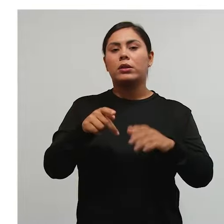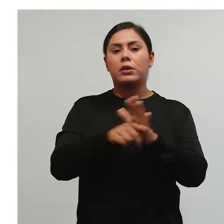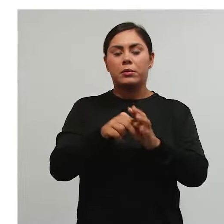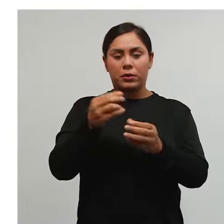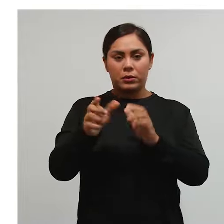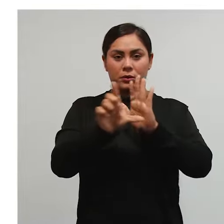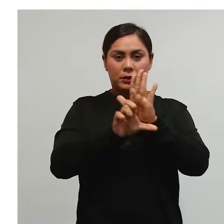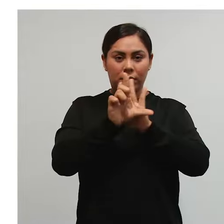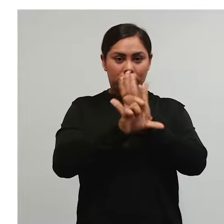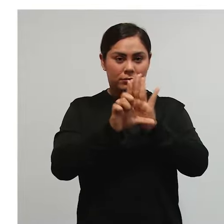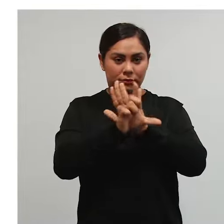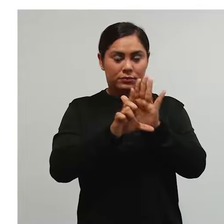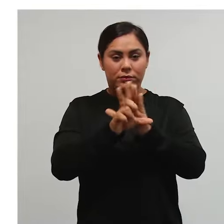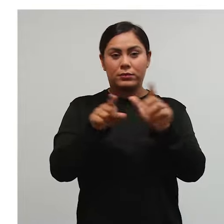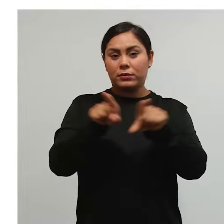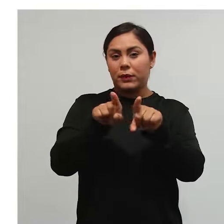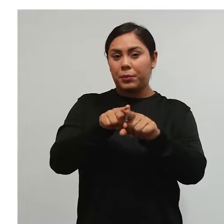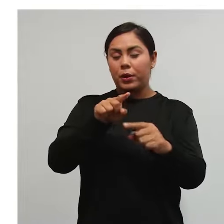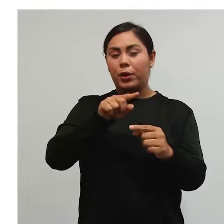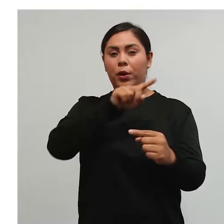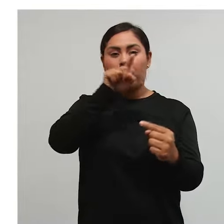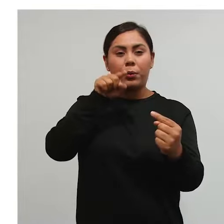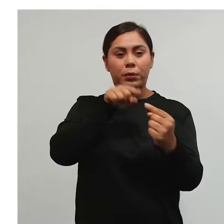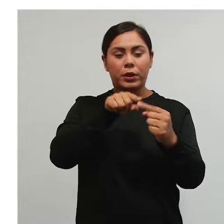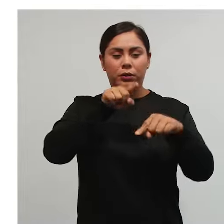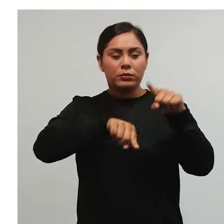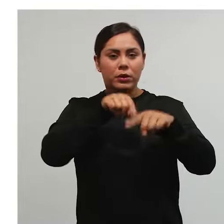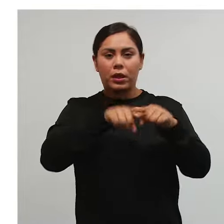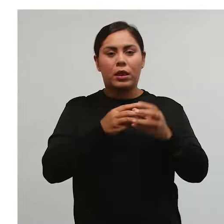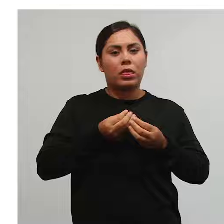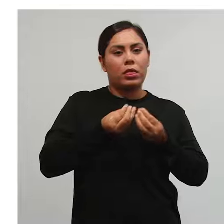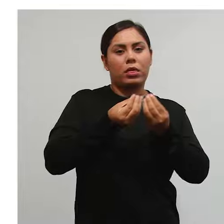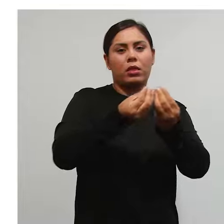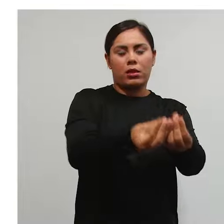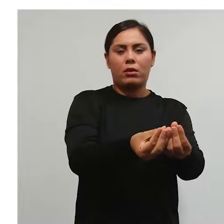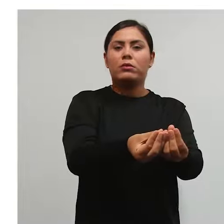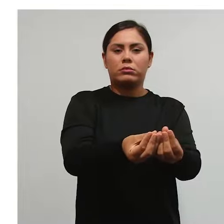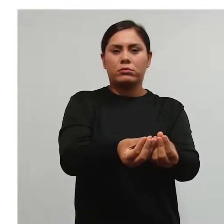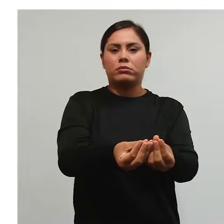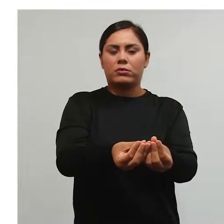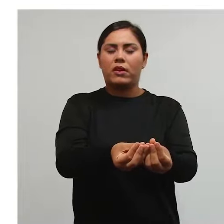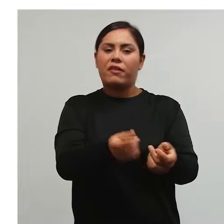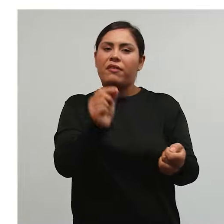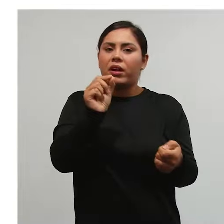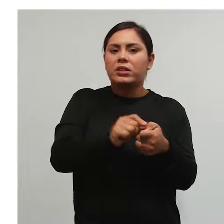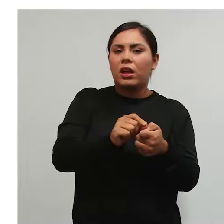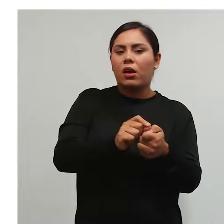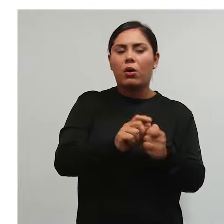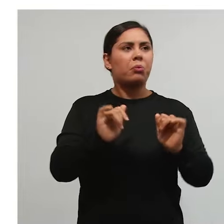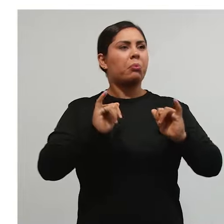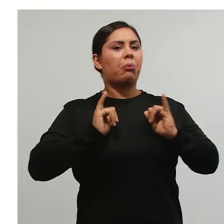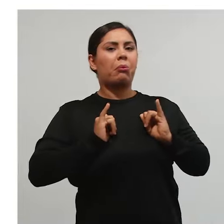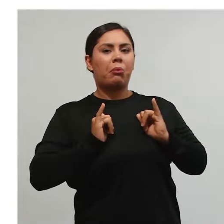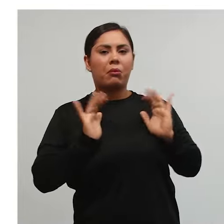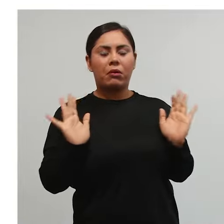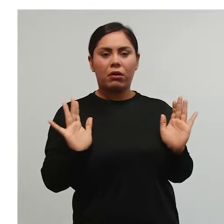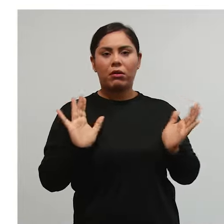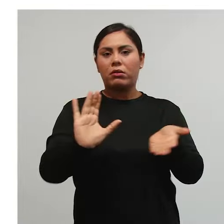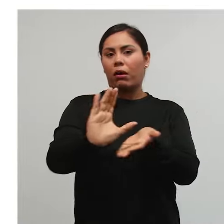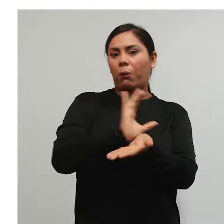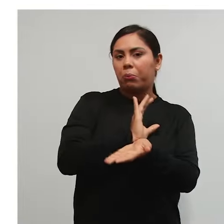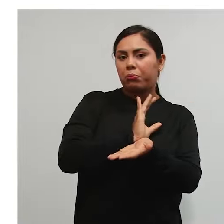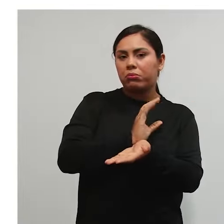legislação tributária e tem como objeto não dar, mas sim um fazer ou não fazer, né? No interesse da